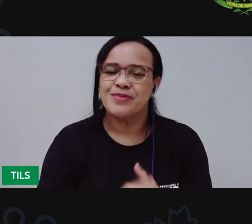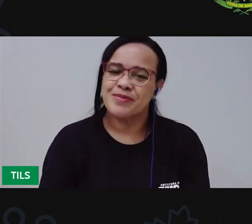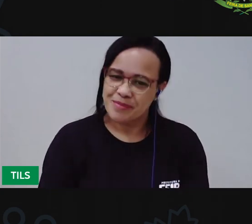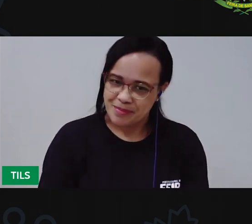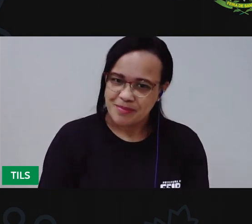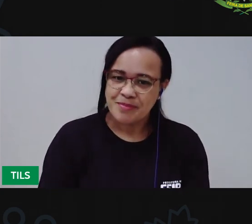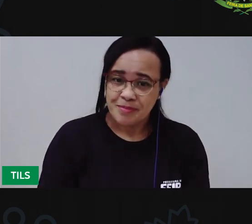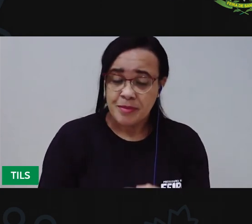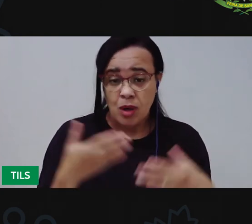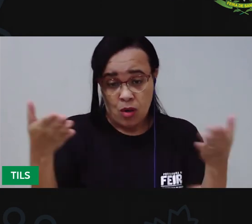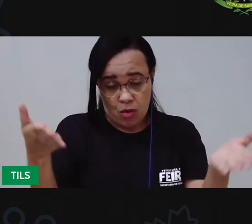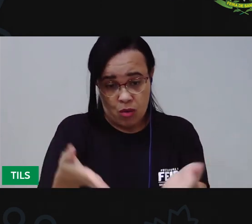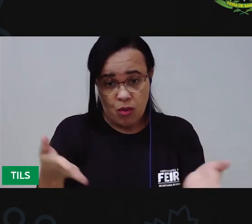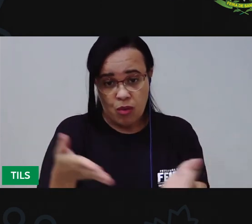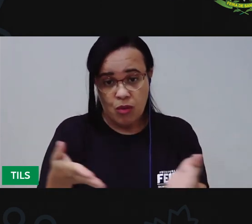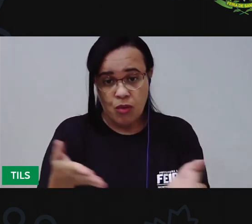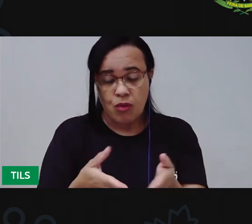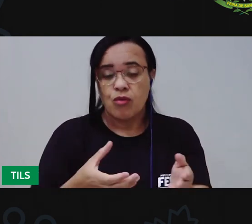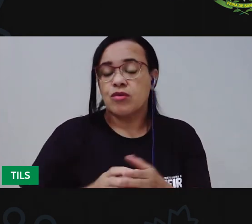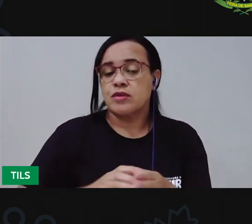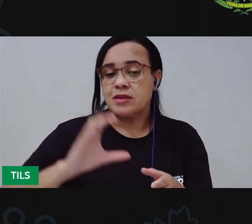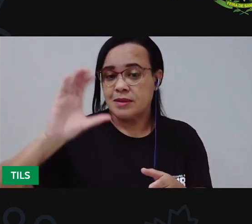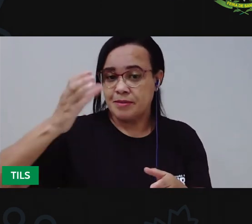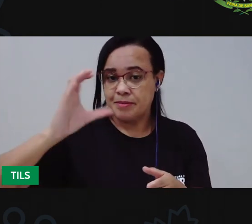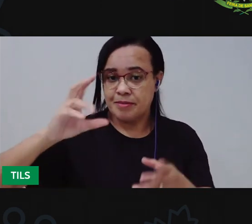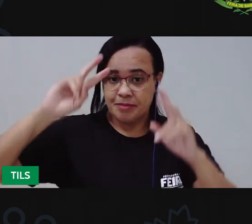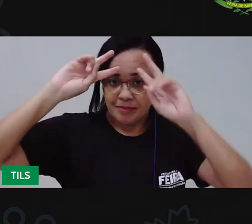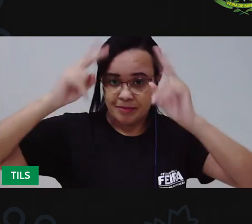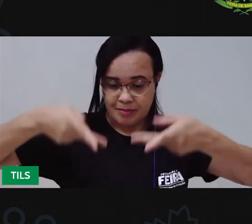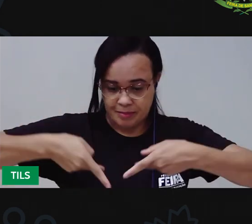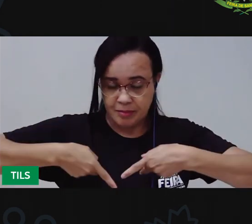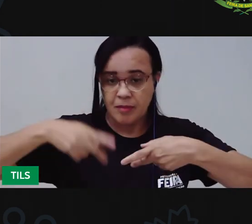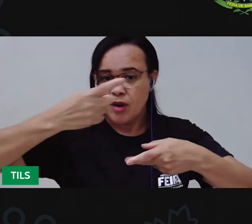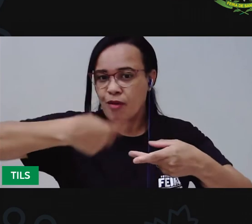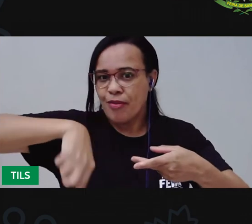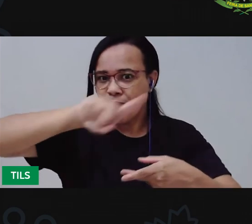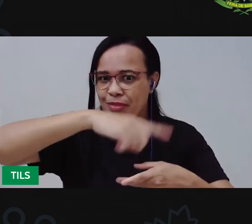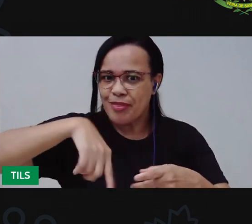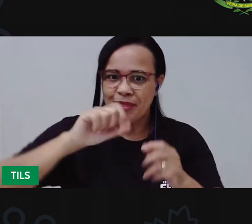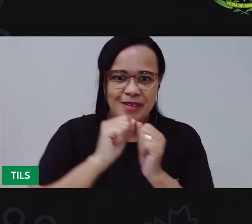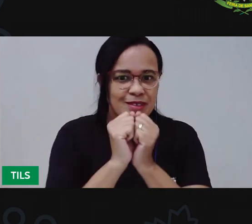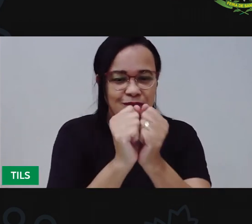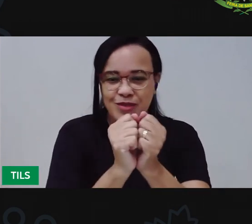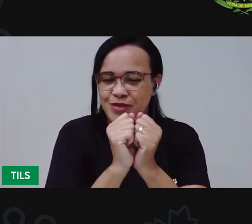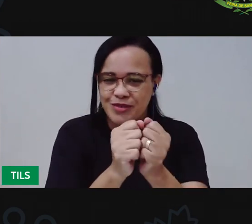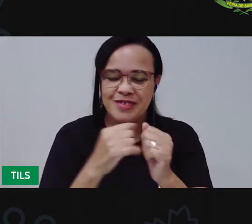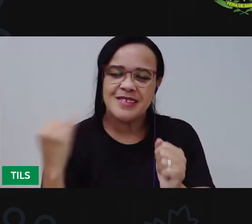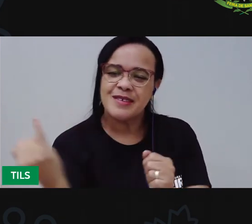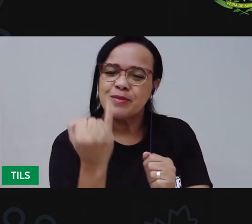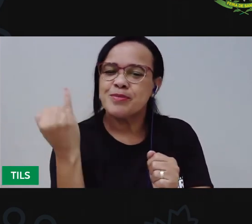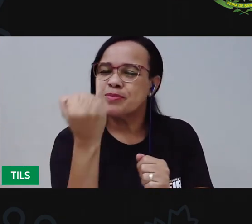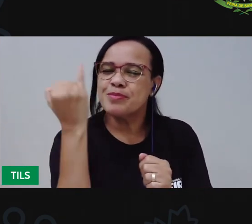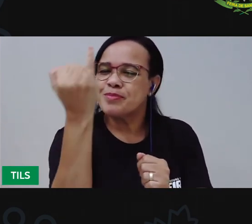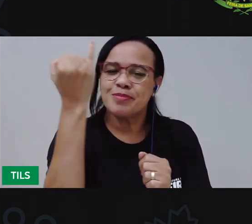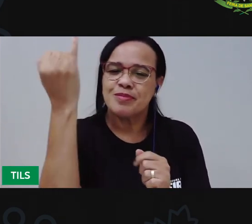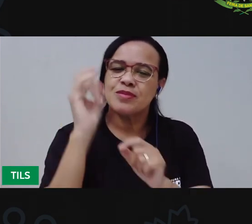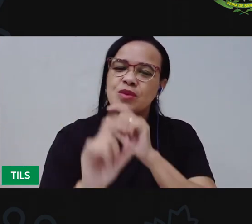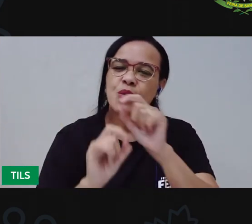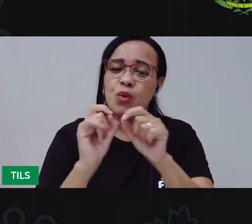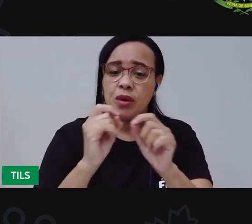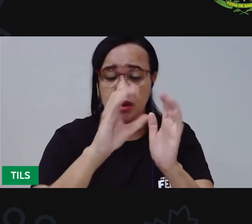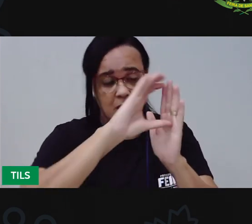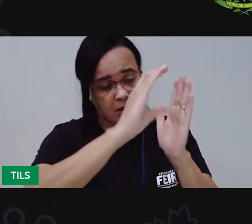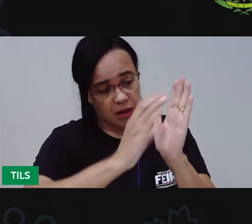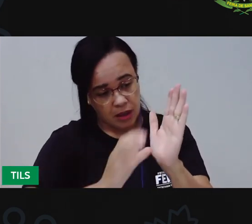Então, nessa aula de hoje, de Ciências Humanas, a gente viu a importância de reconhecer as características